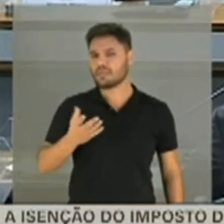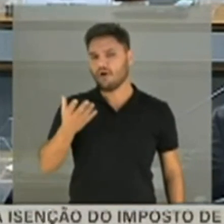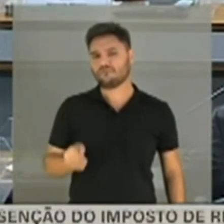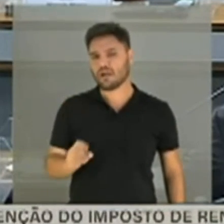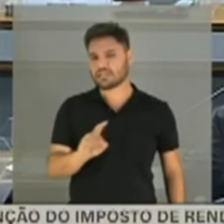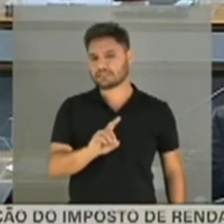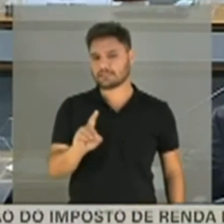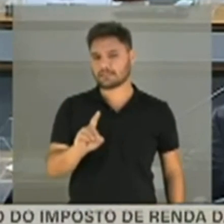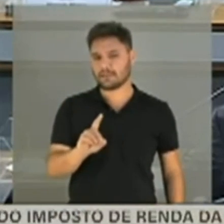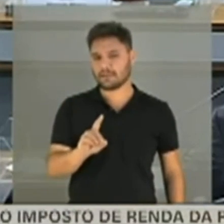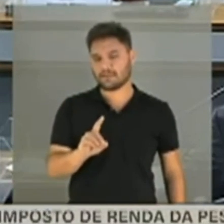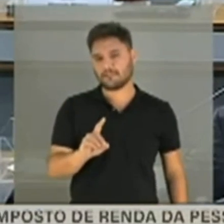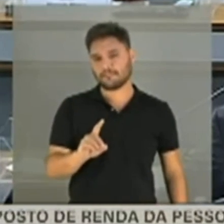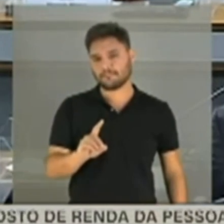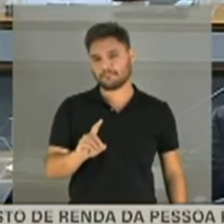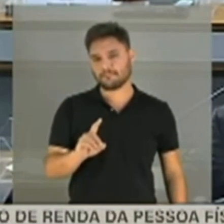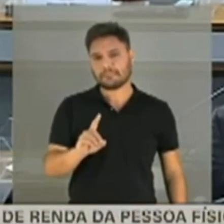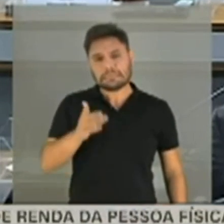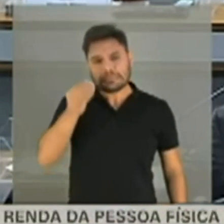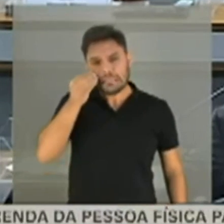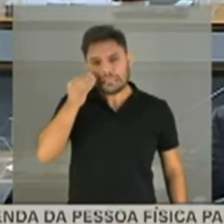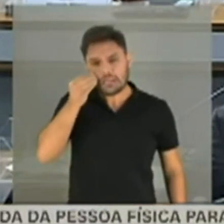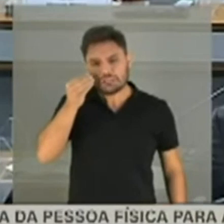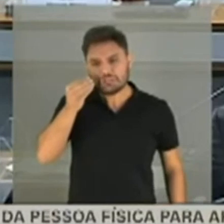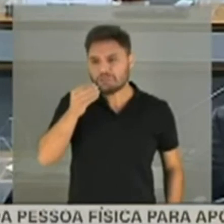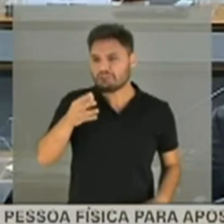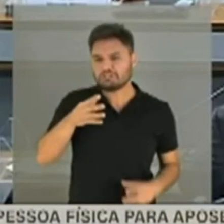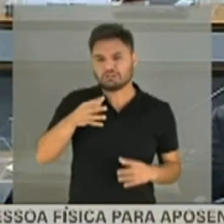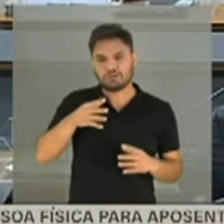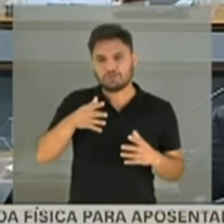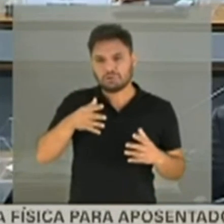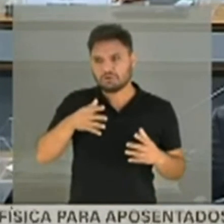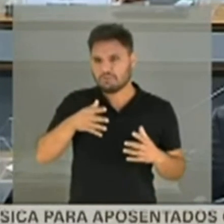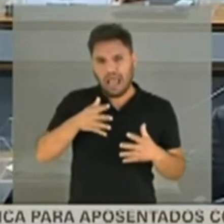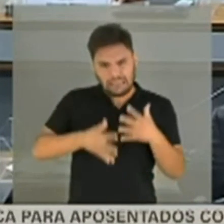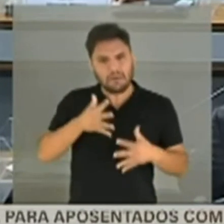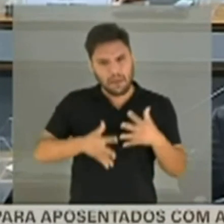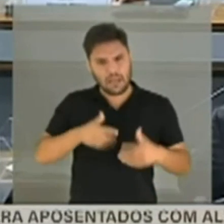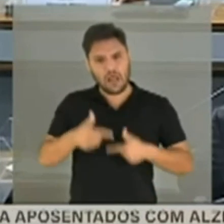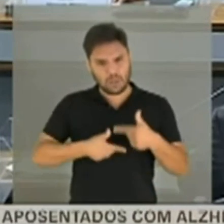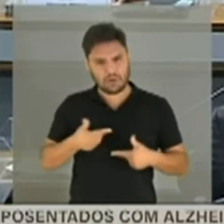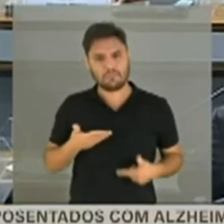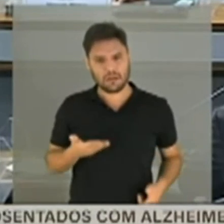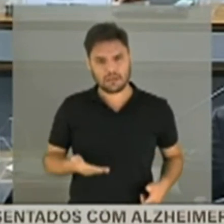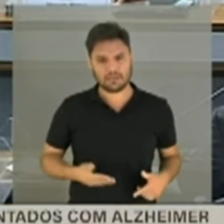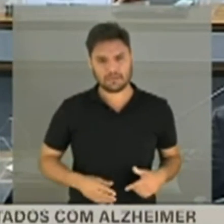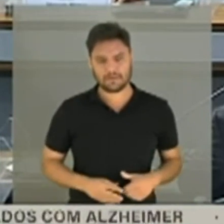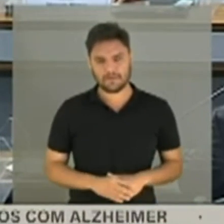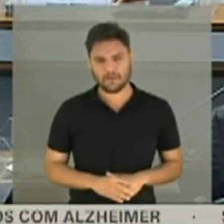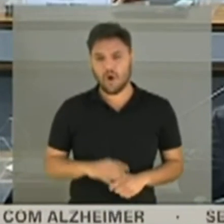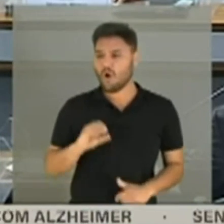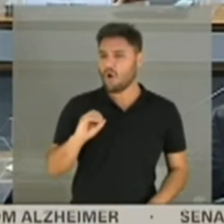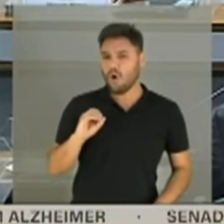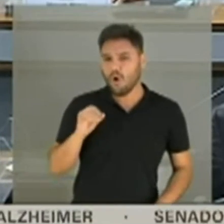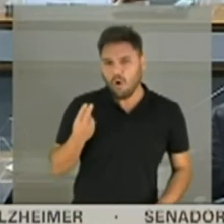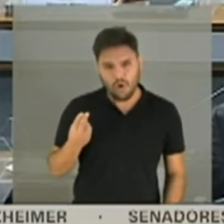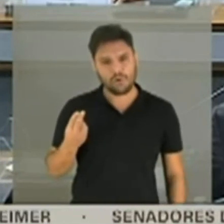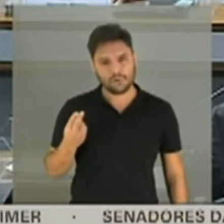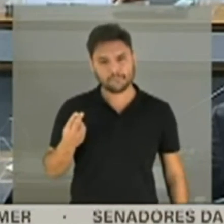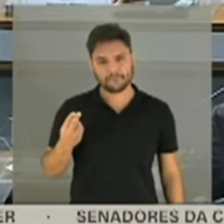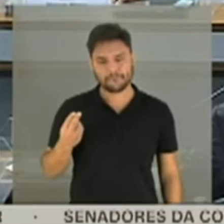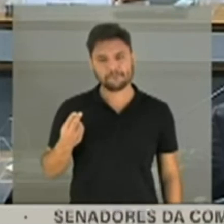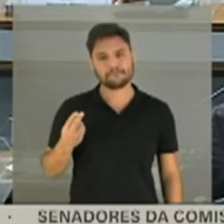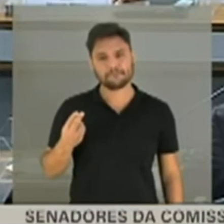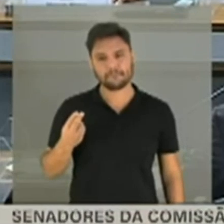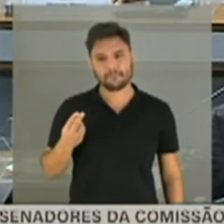tentativas de tumultuar o trabalho desta comissão ou, ao mesmo tempo,